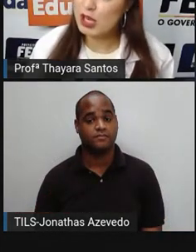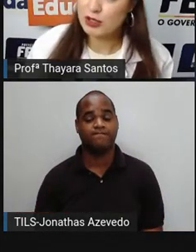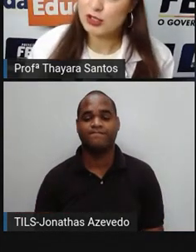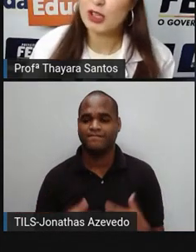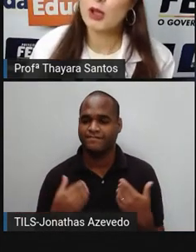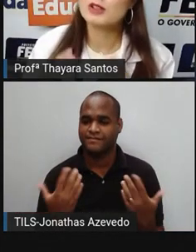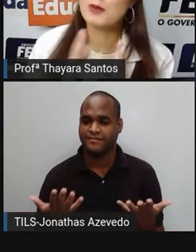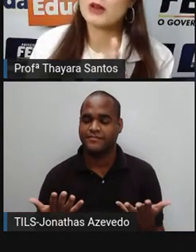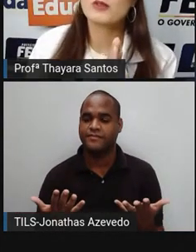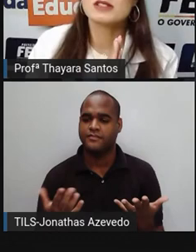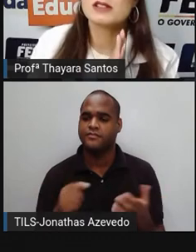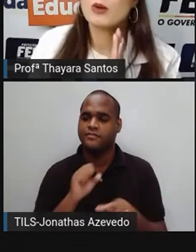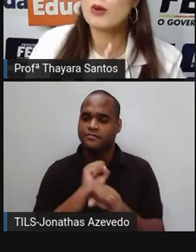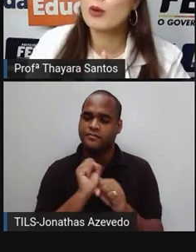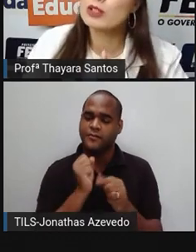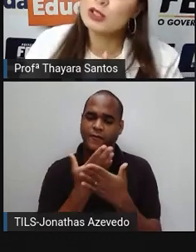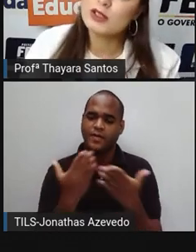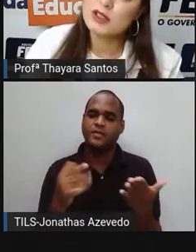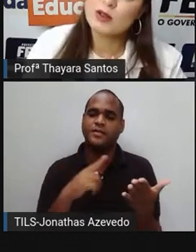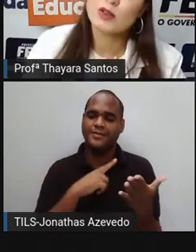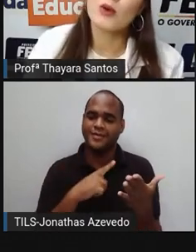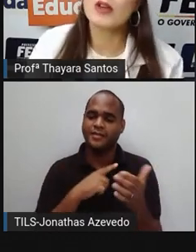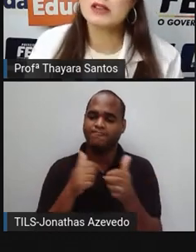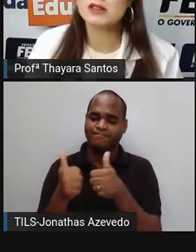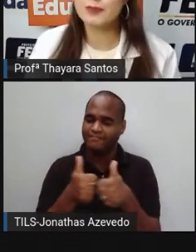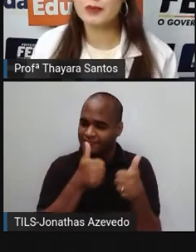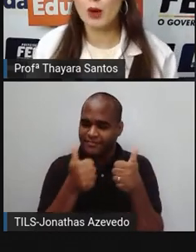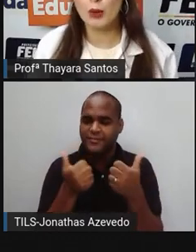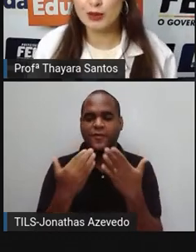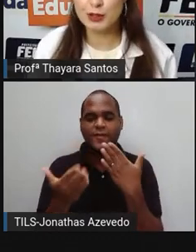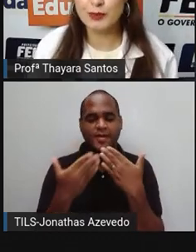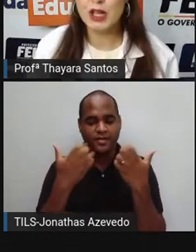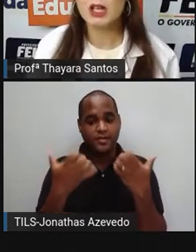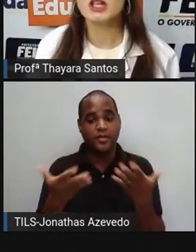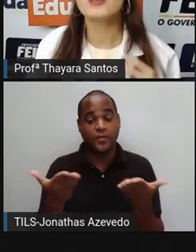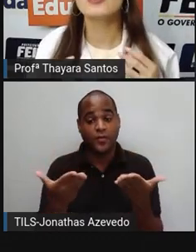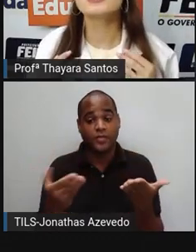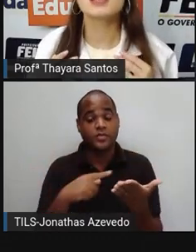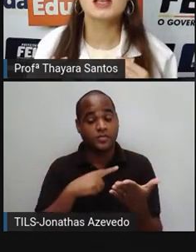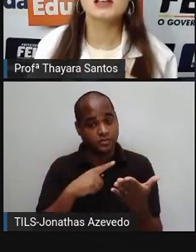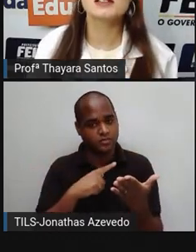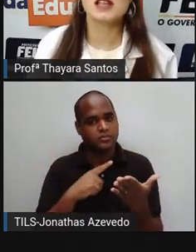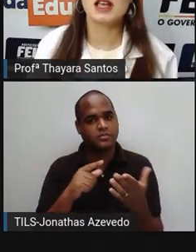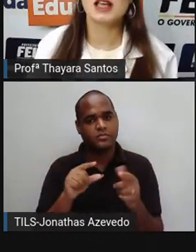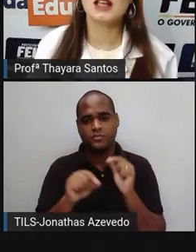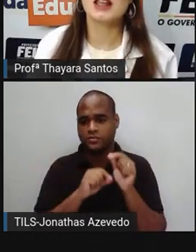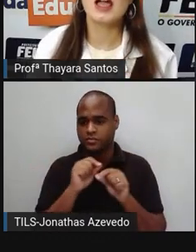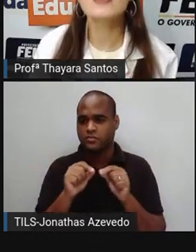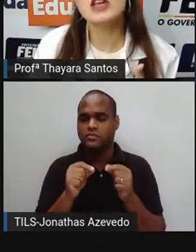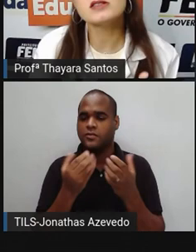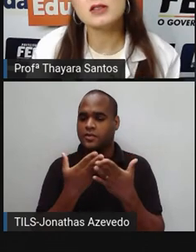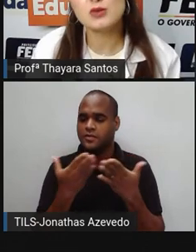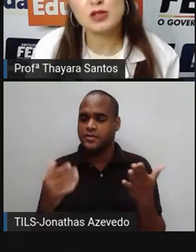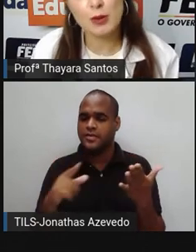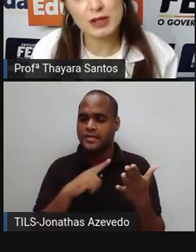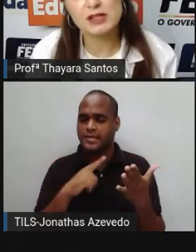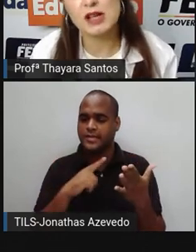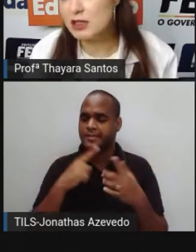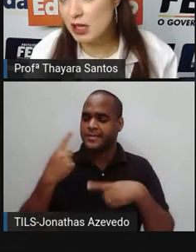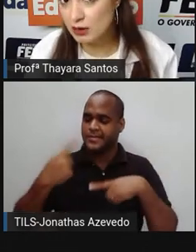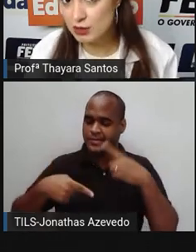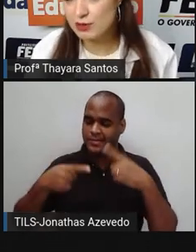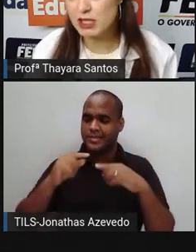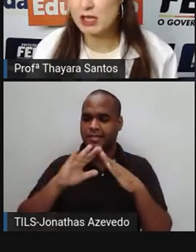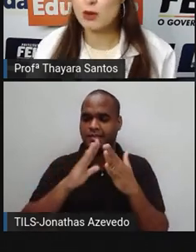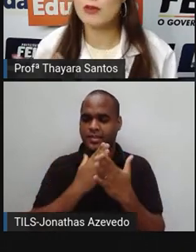isso, gente. Eu espero que vocês tenham curtido essa nossa conversa hoje. Que vocês levem essa discussão para a